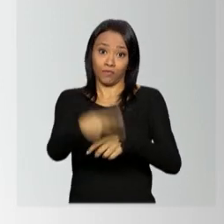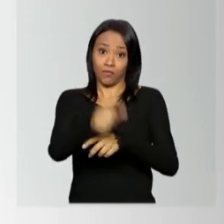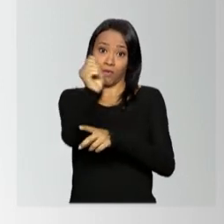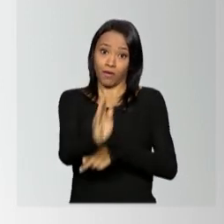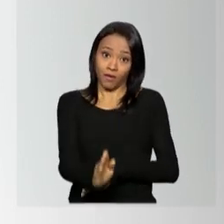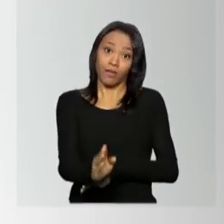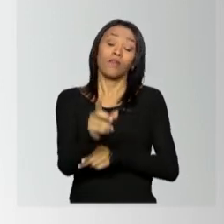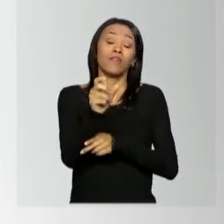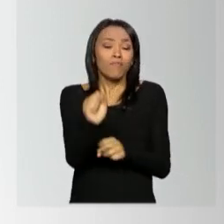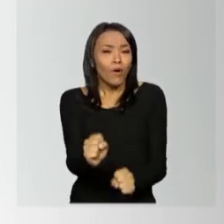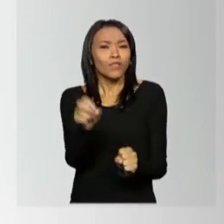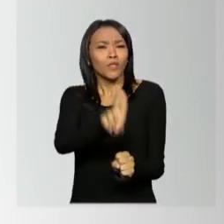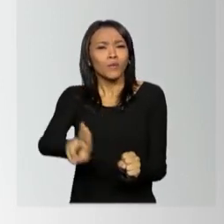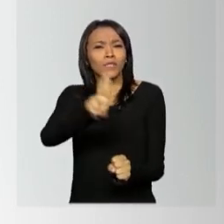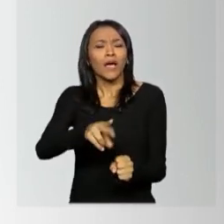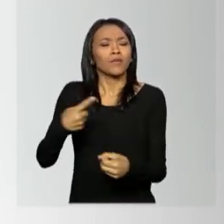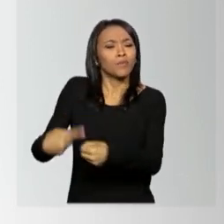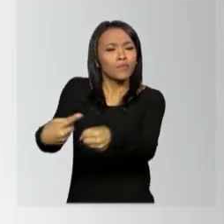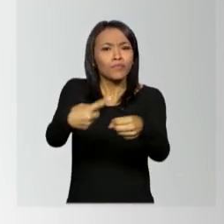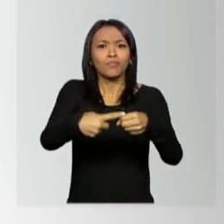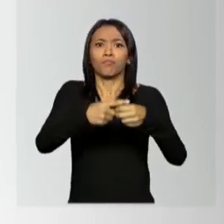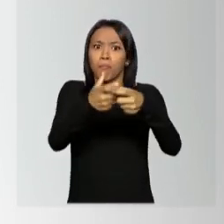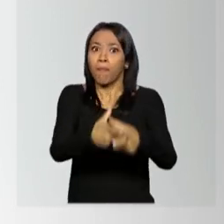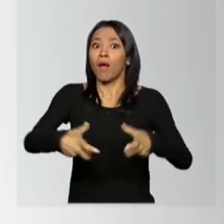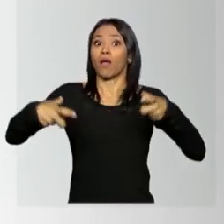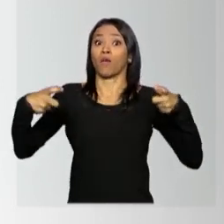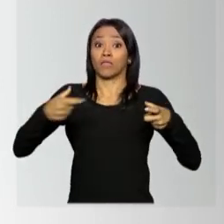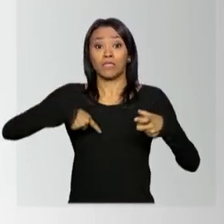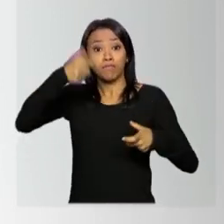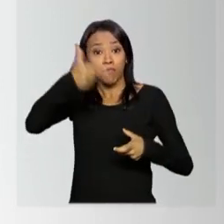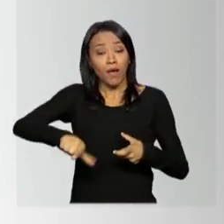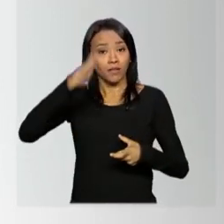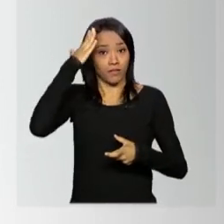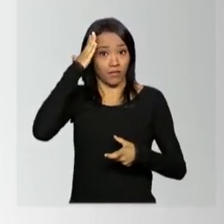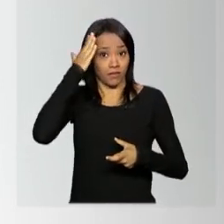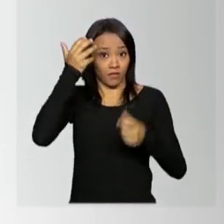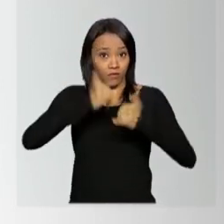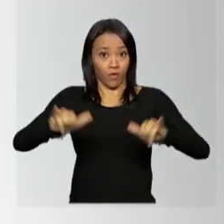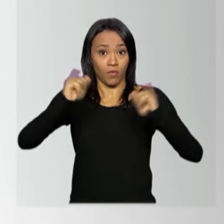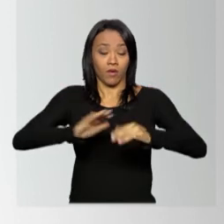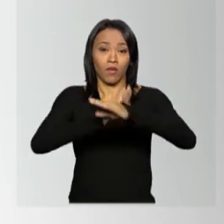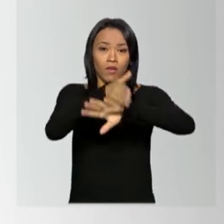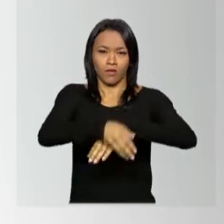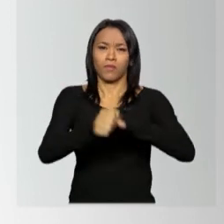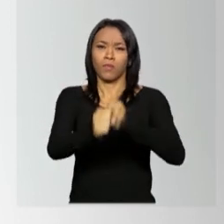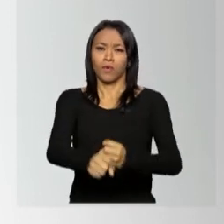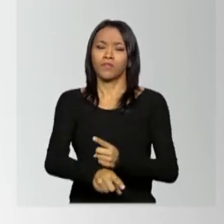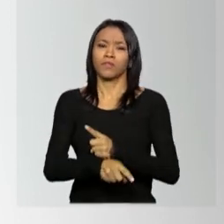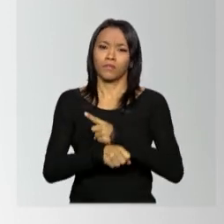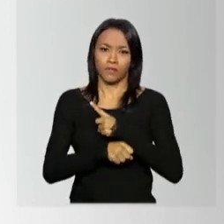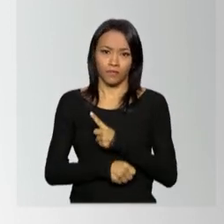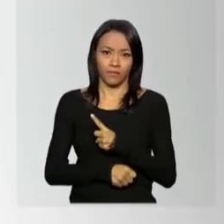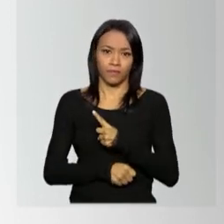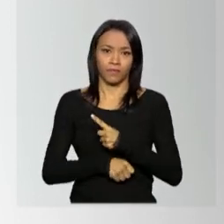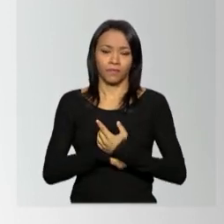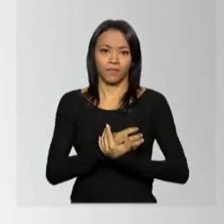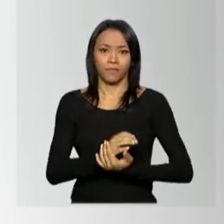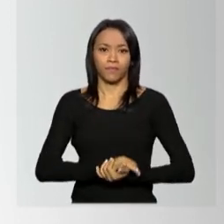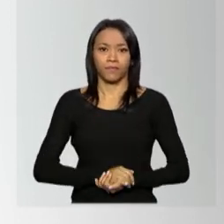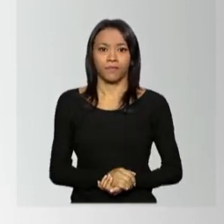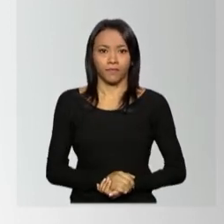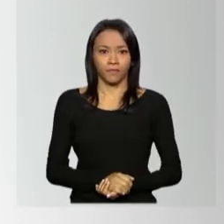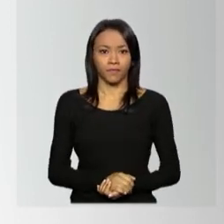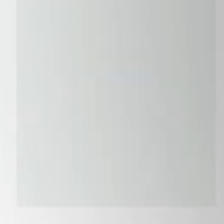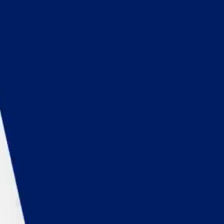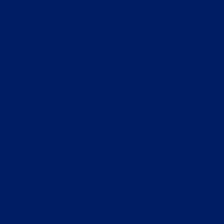pode ser utilizado por municípios maiores. Saiba mais em www.mma.gov.br